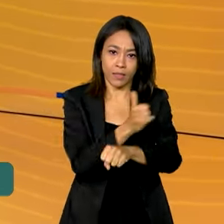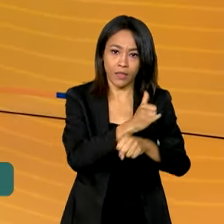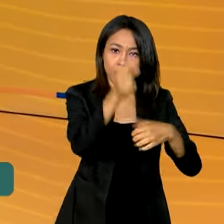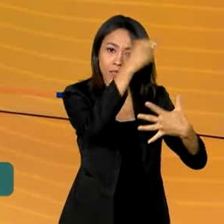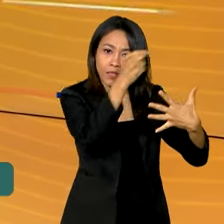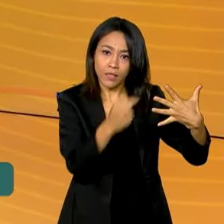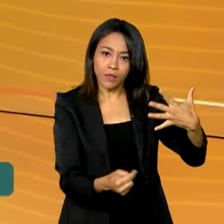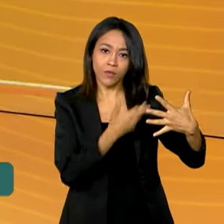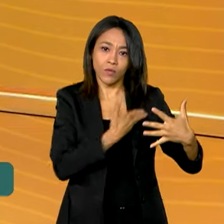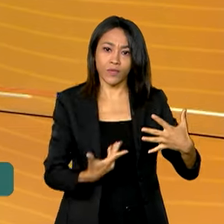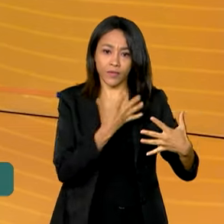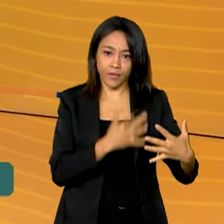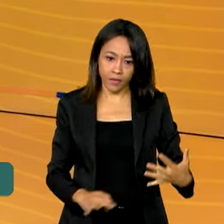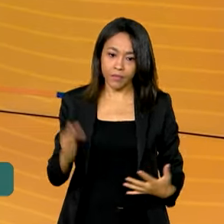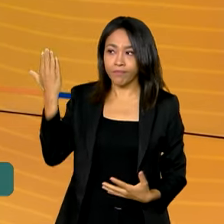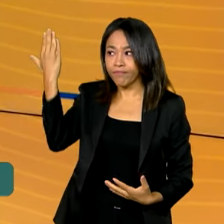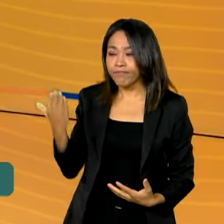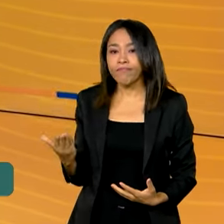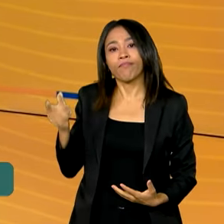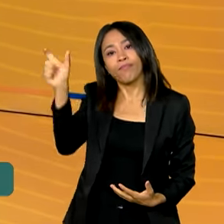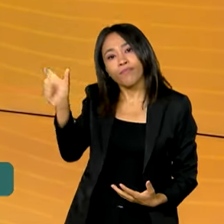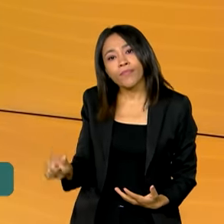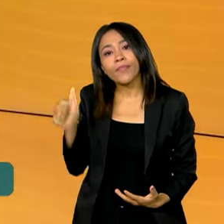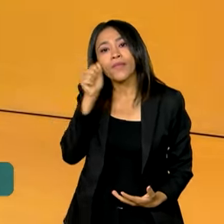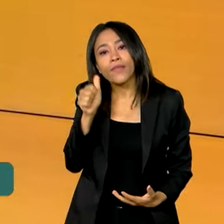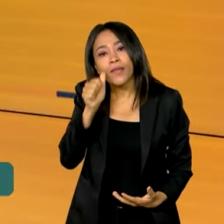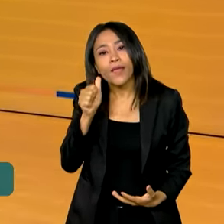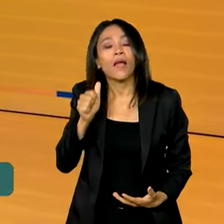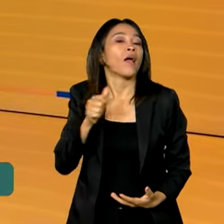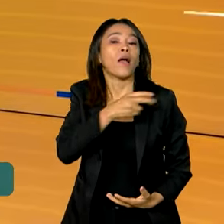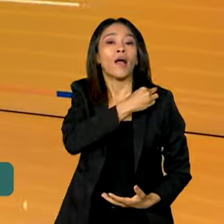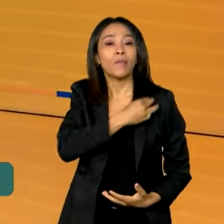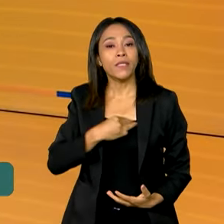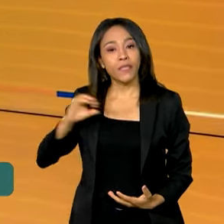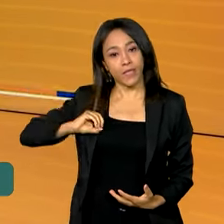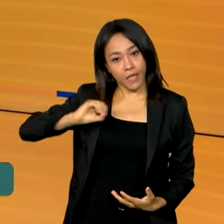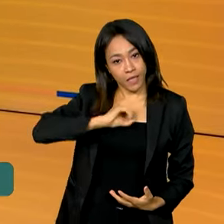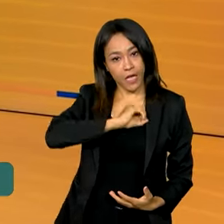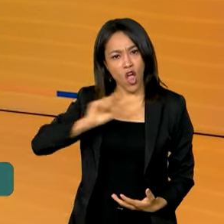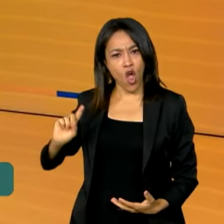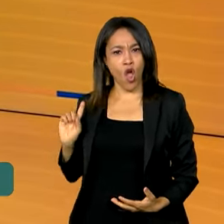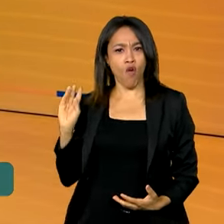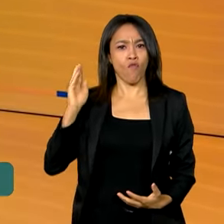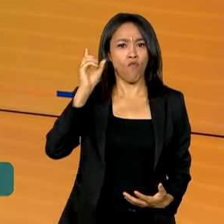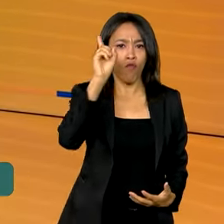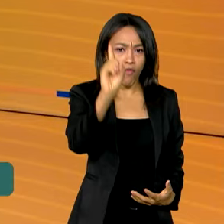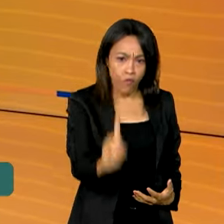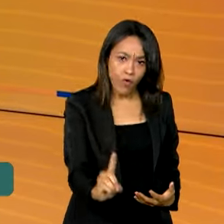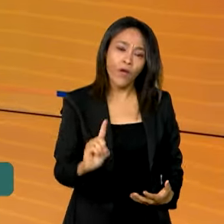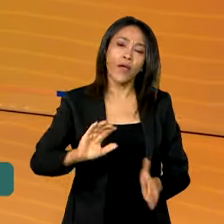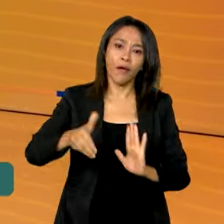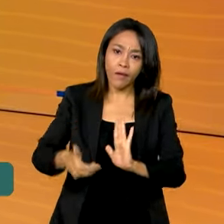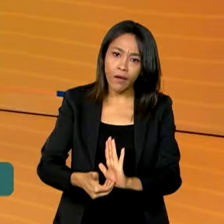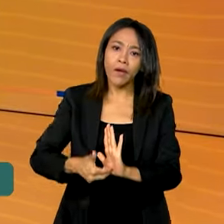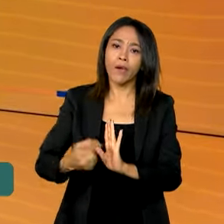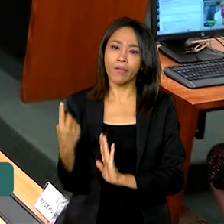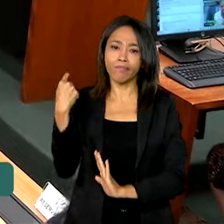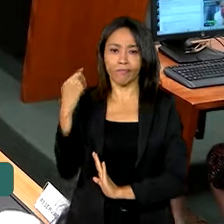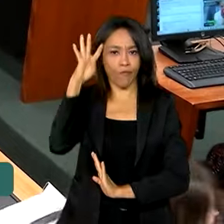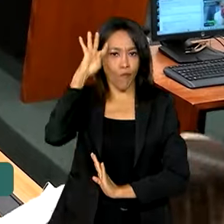queimadas, a ministra do Meio Ambiente e Mudança do Clima, Marina Silva, foi à Câmara dos Deputados nesta quarta-feira.